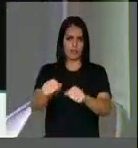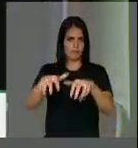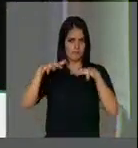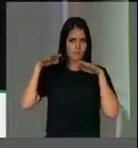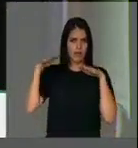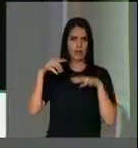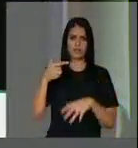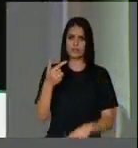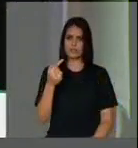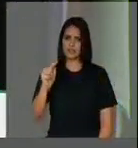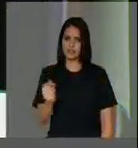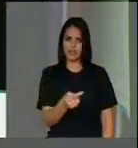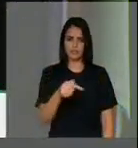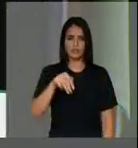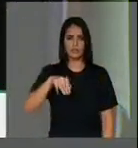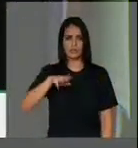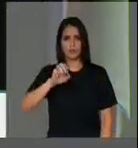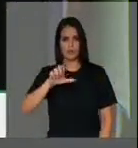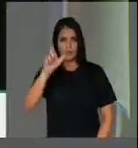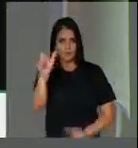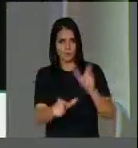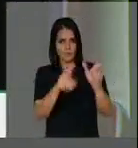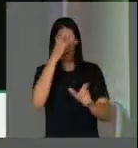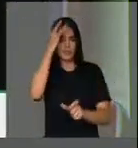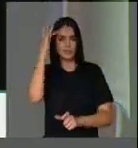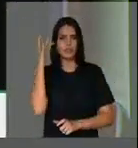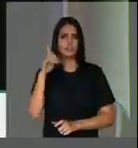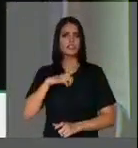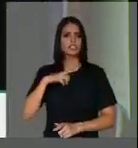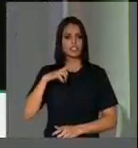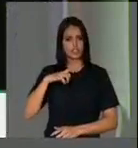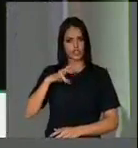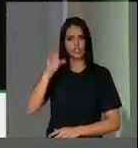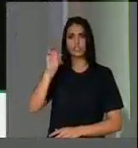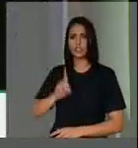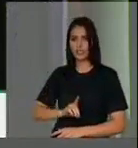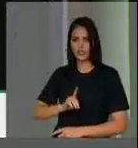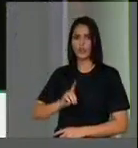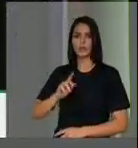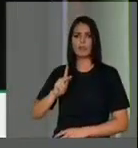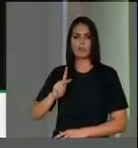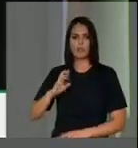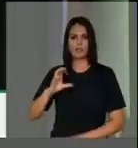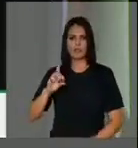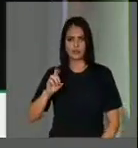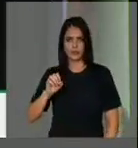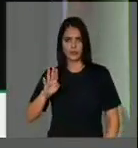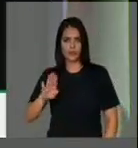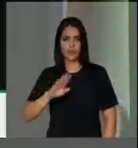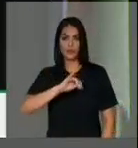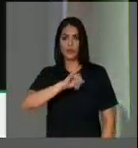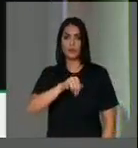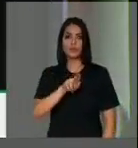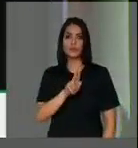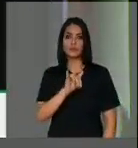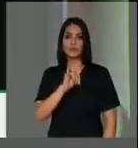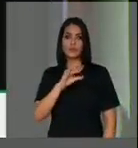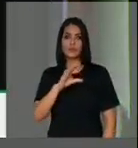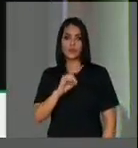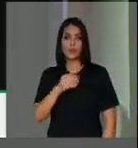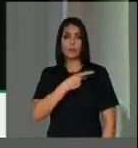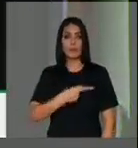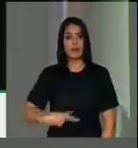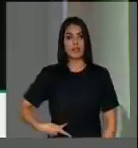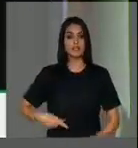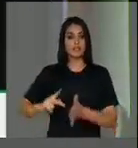Metalúrge de Camaçari, dirigido por um militante do Partido Comunista do Brasil, o sindicato Júlio Bonfim, presidente do